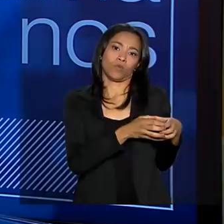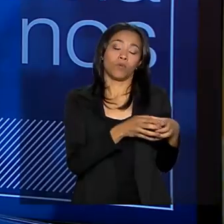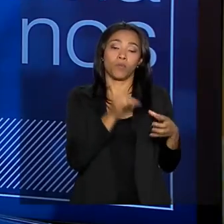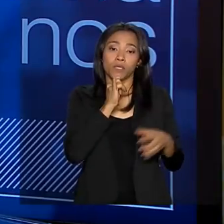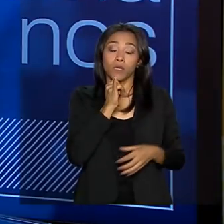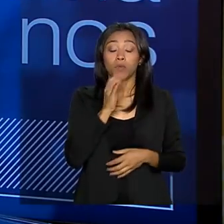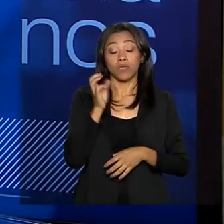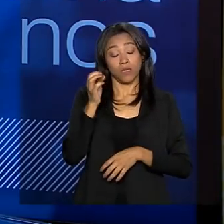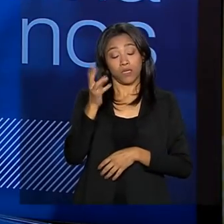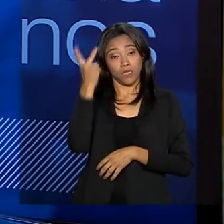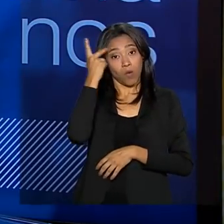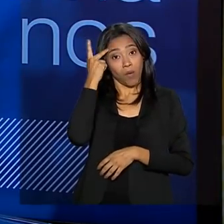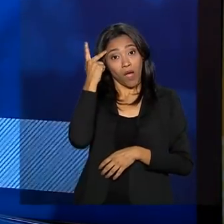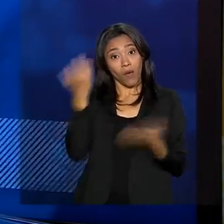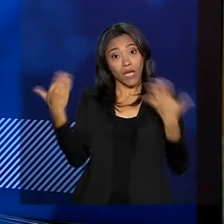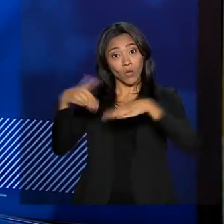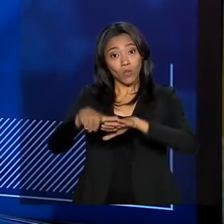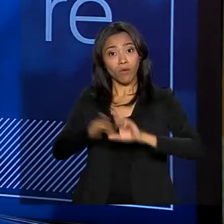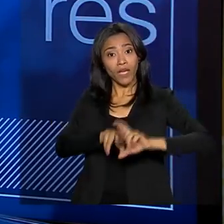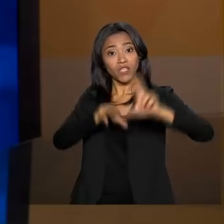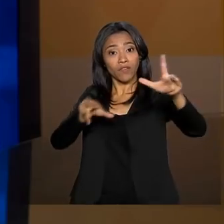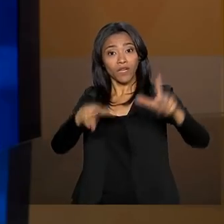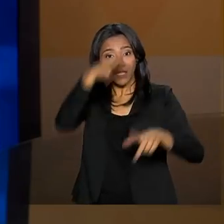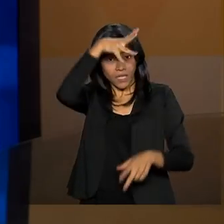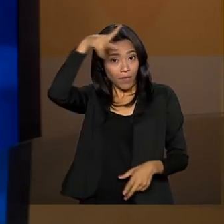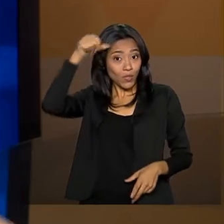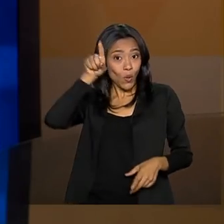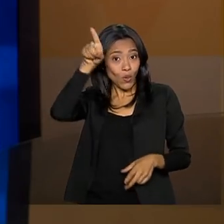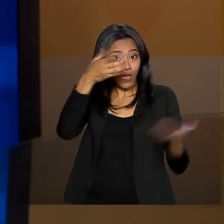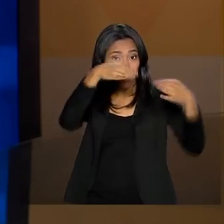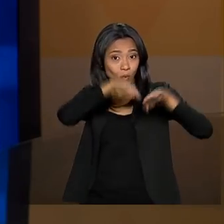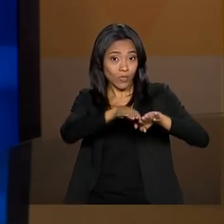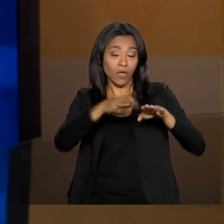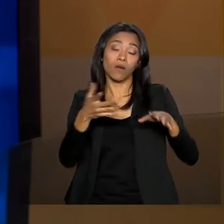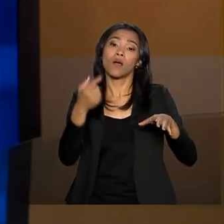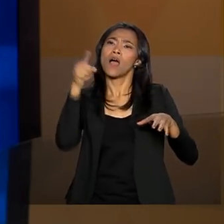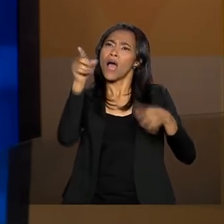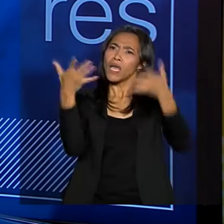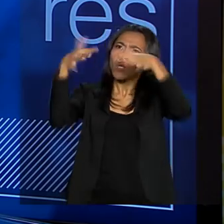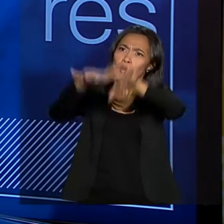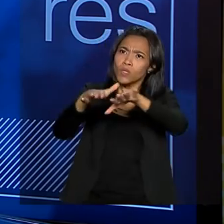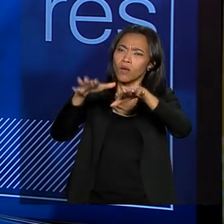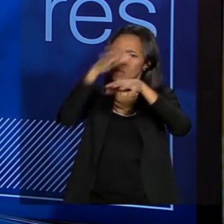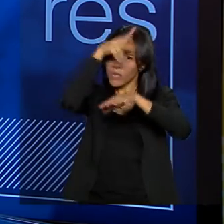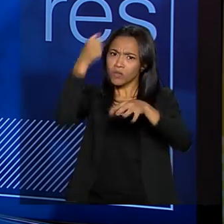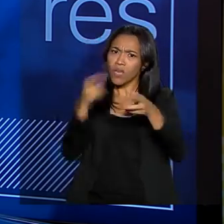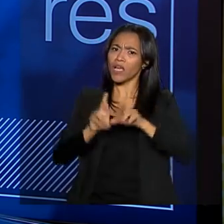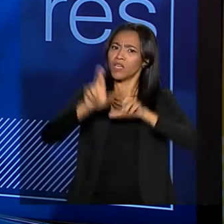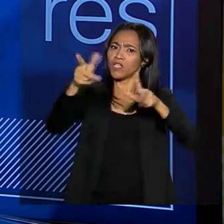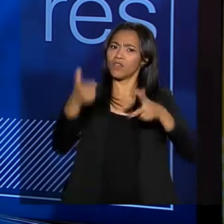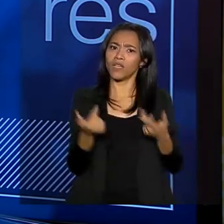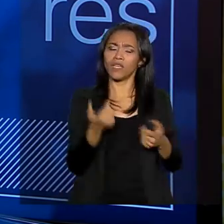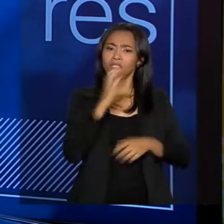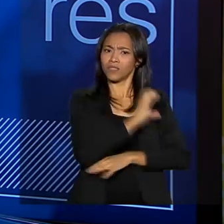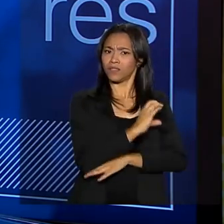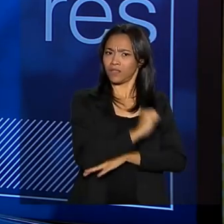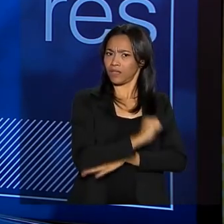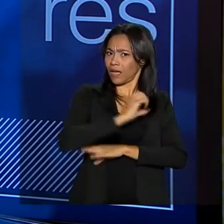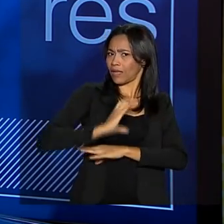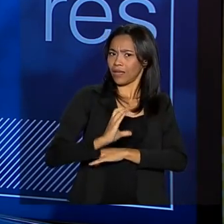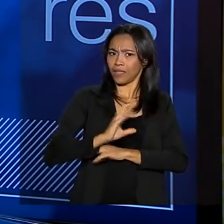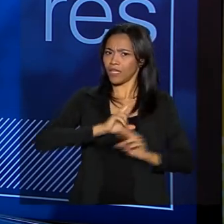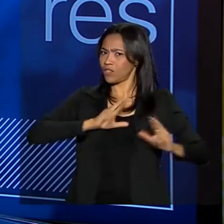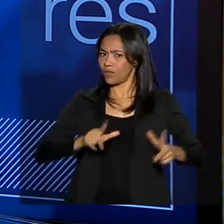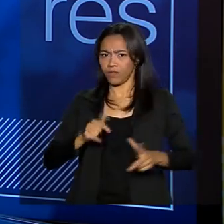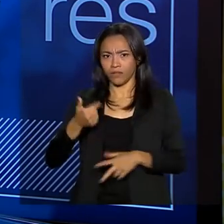Paulo é diferente da inclusão da Amazônia. A inclusão na Amazônia é diferente da inclusão de Santa Catarina, que é diferente de